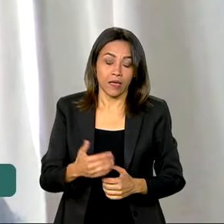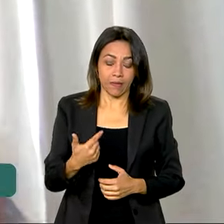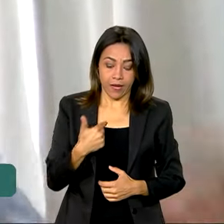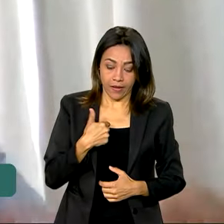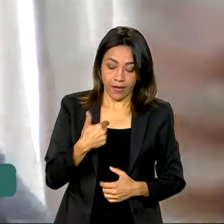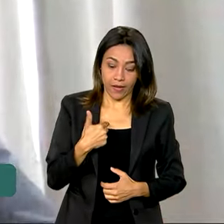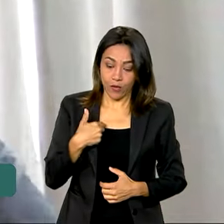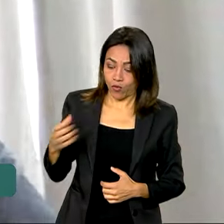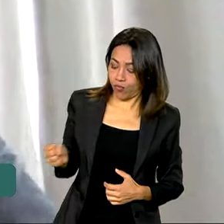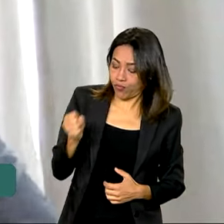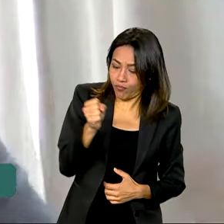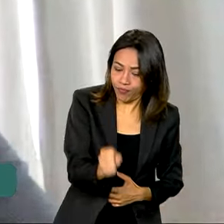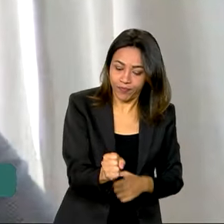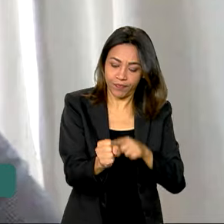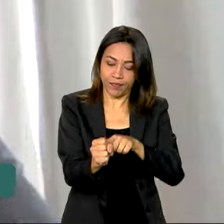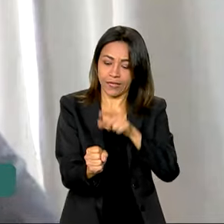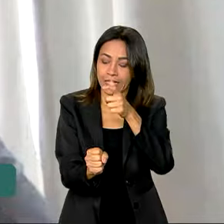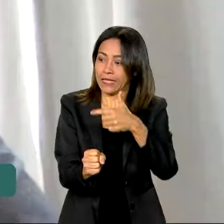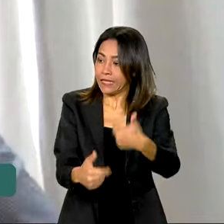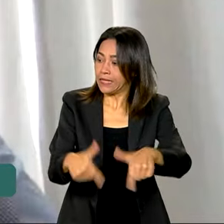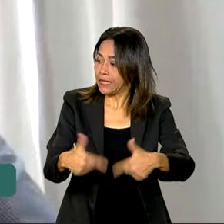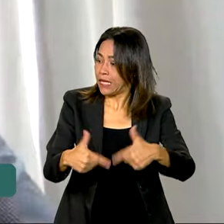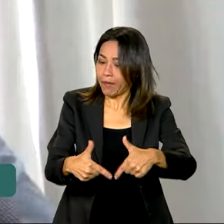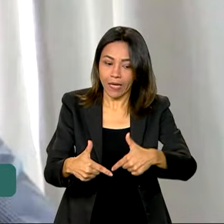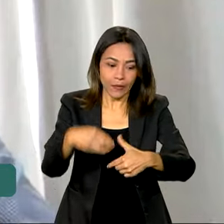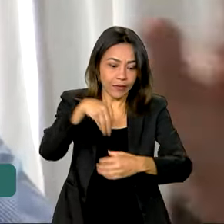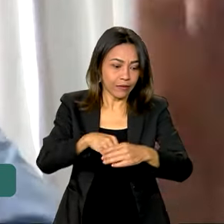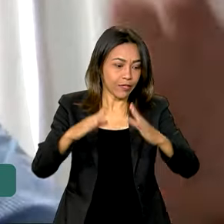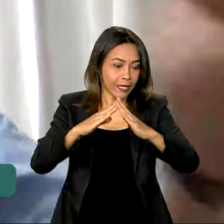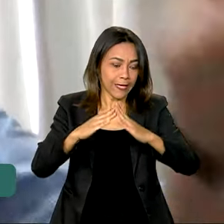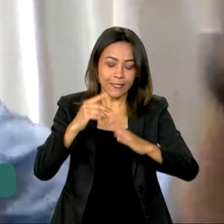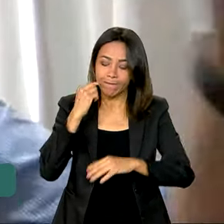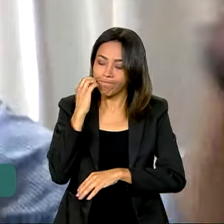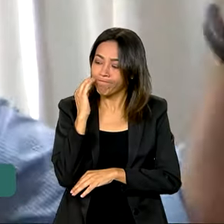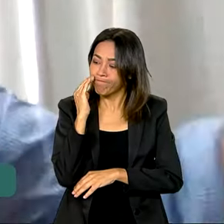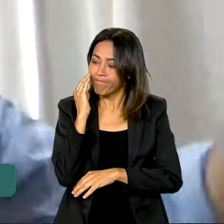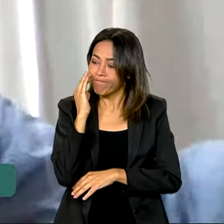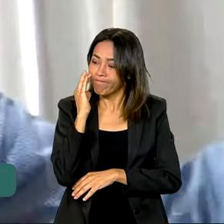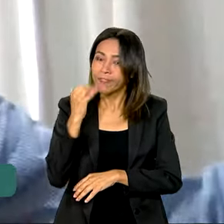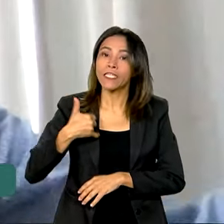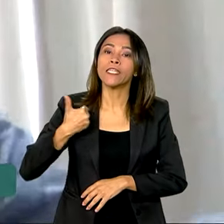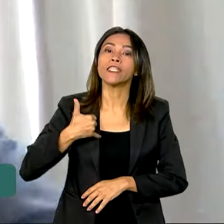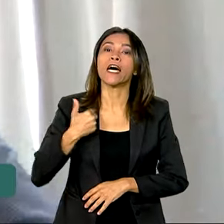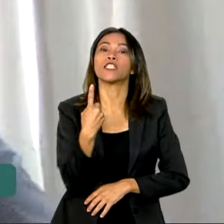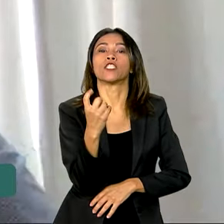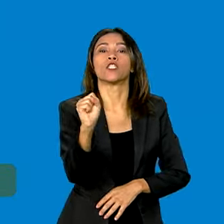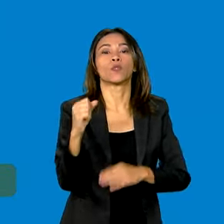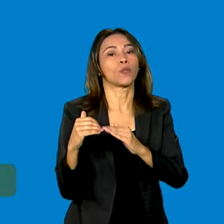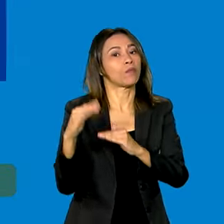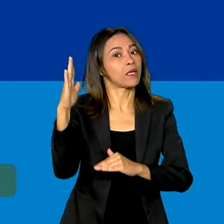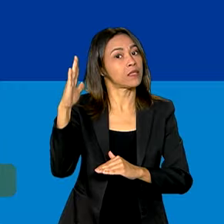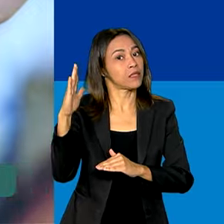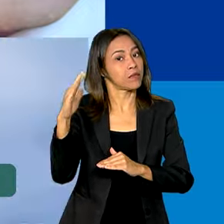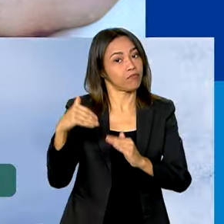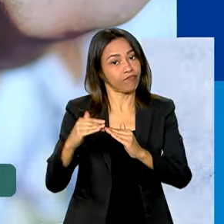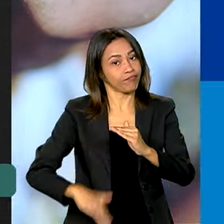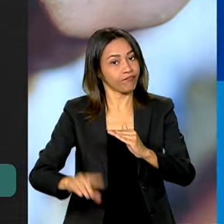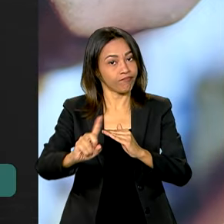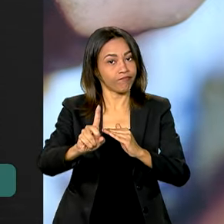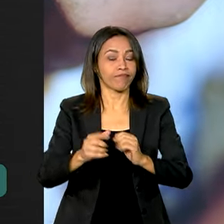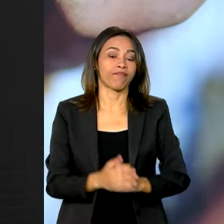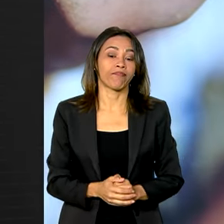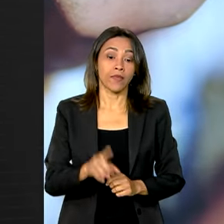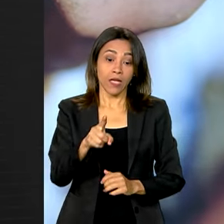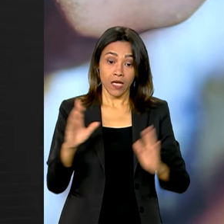um trabalhador doméstico na minha casa só com idade a partir de 18 anos. De 2007 a